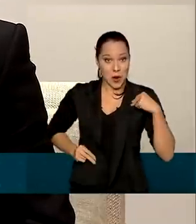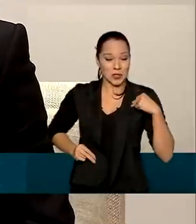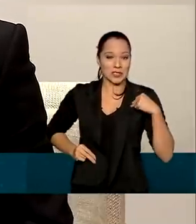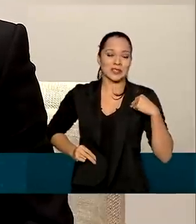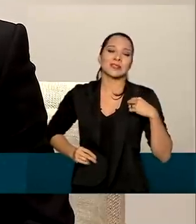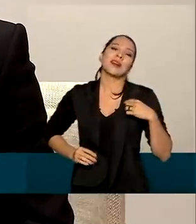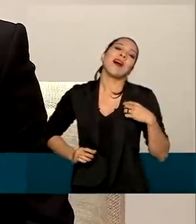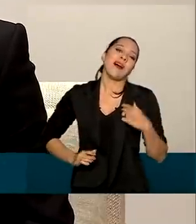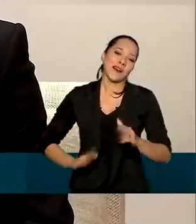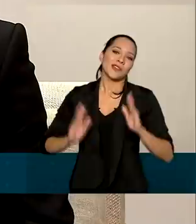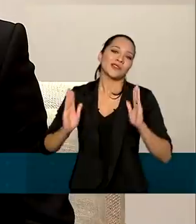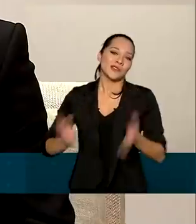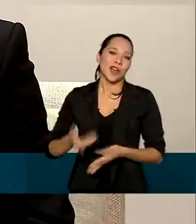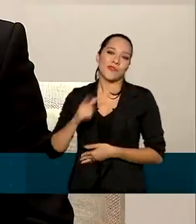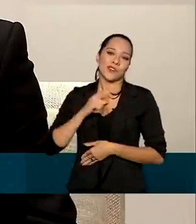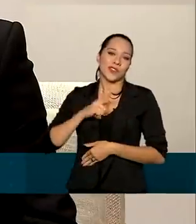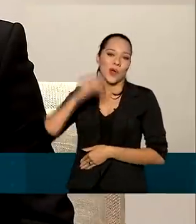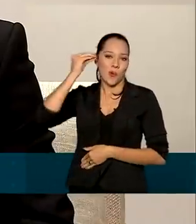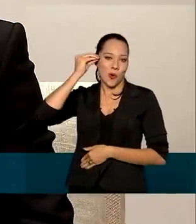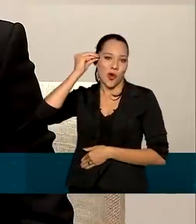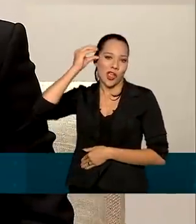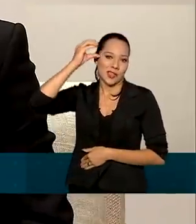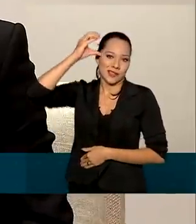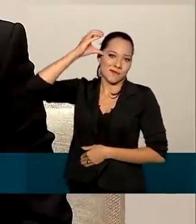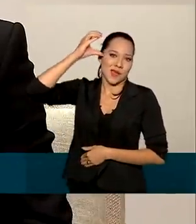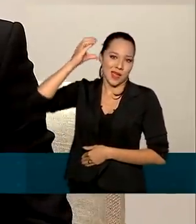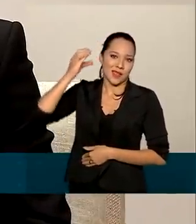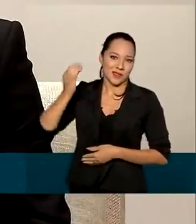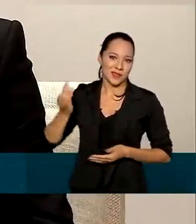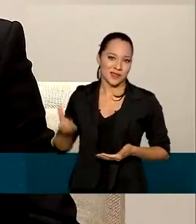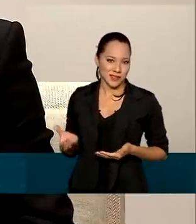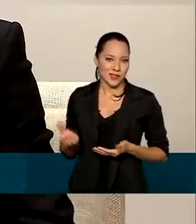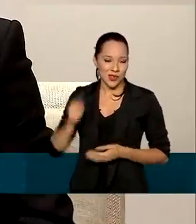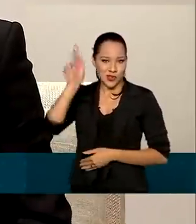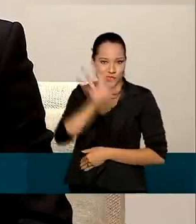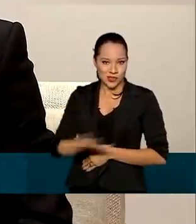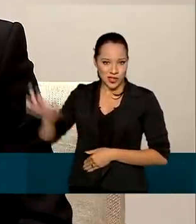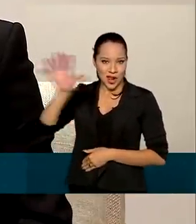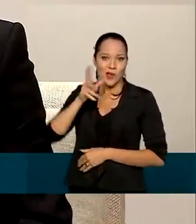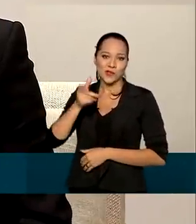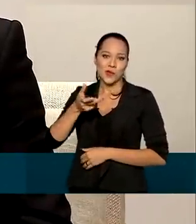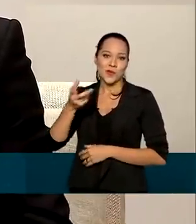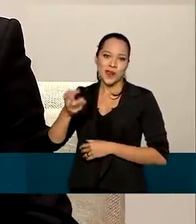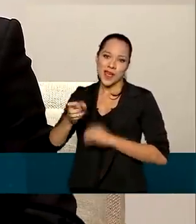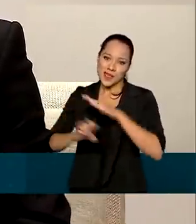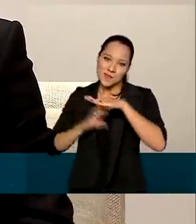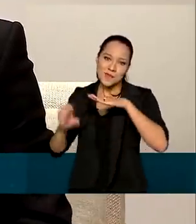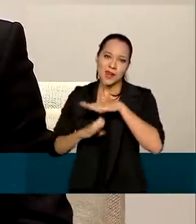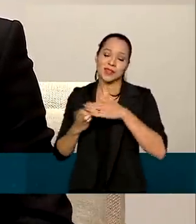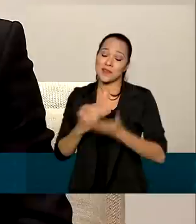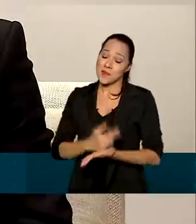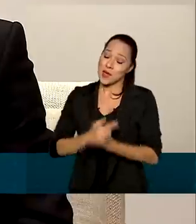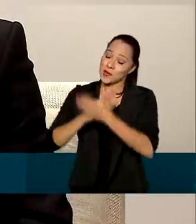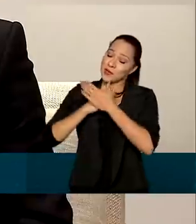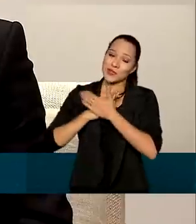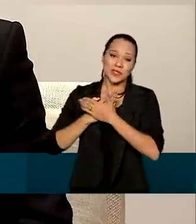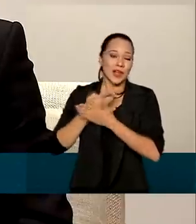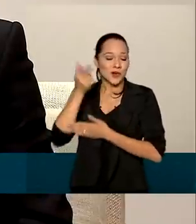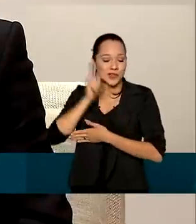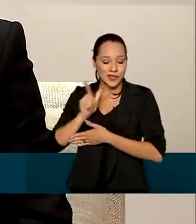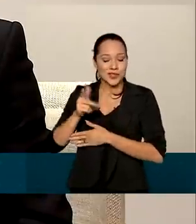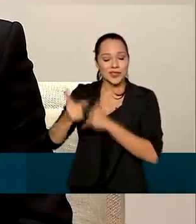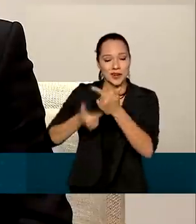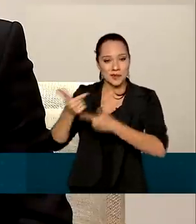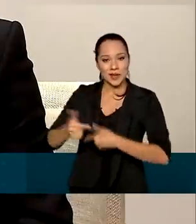eu já terei um conhecimento geral sobre a empresa e que vai me facilitar muito a condução do